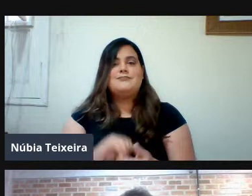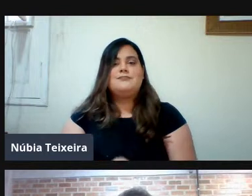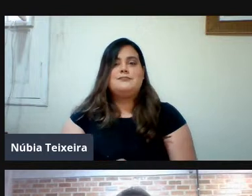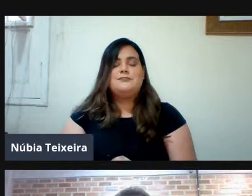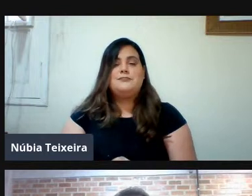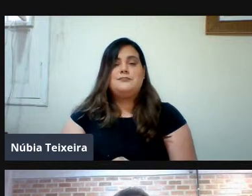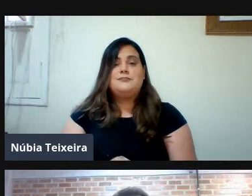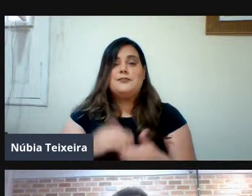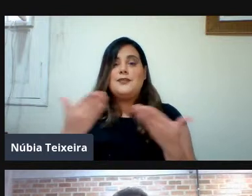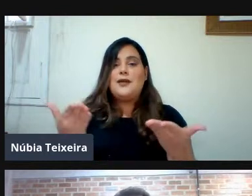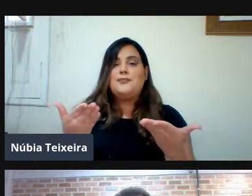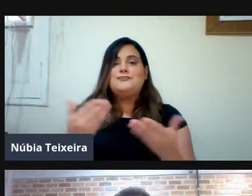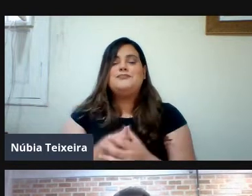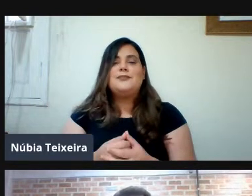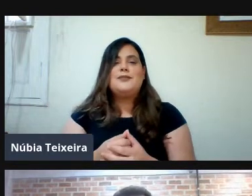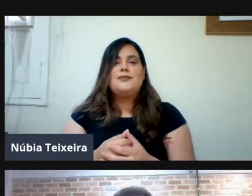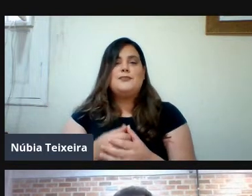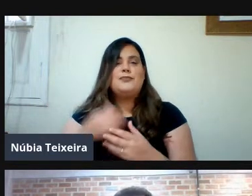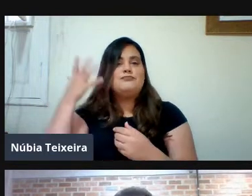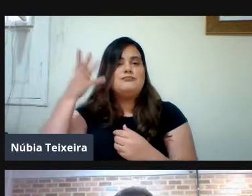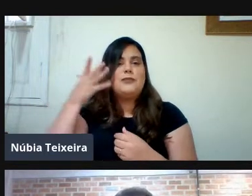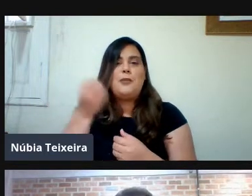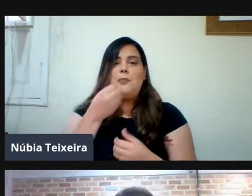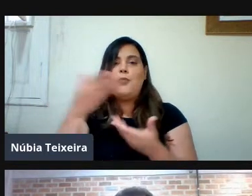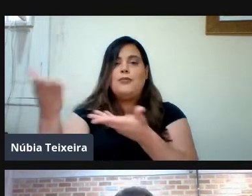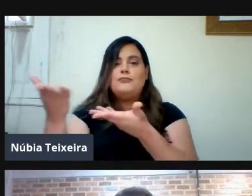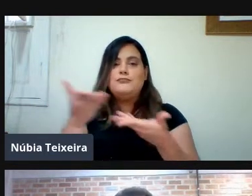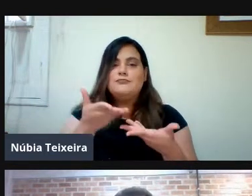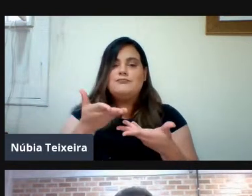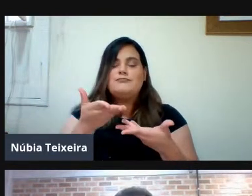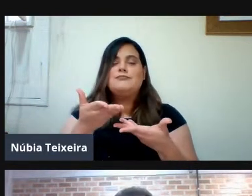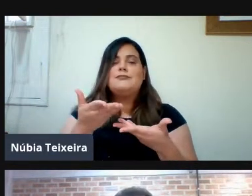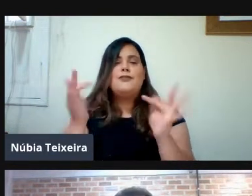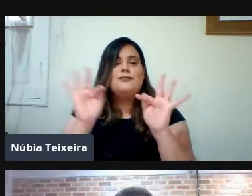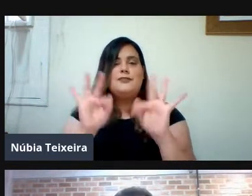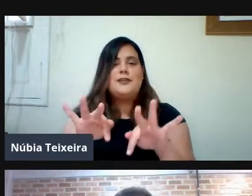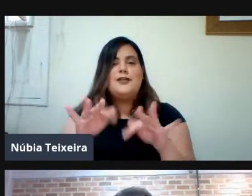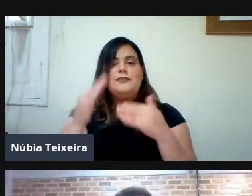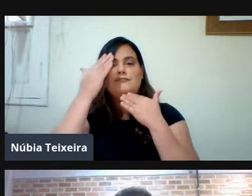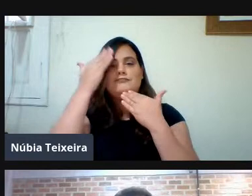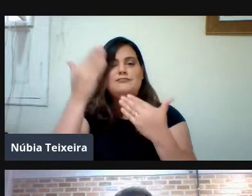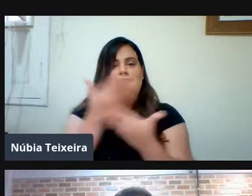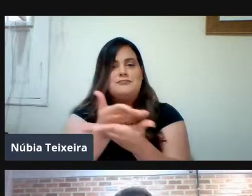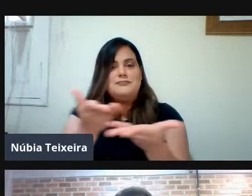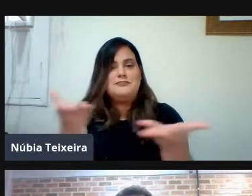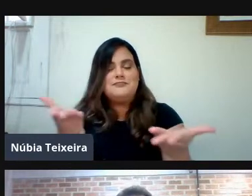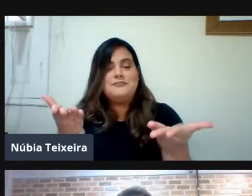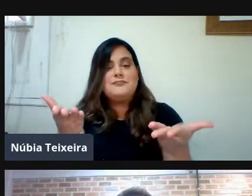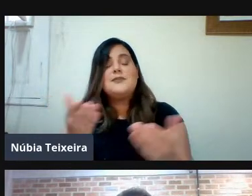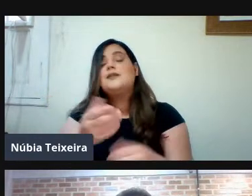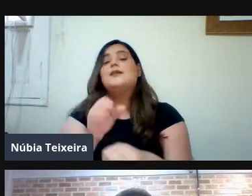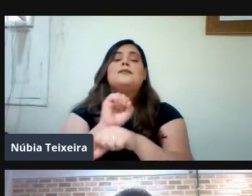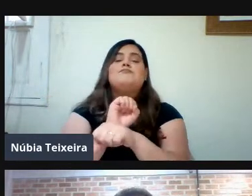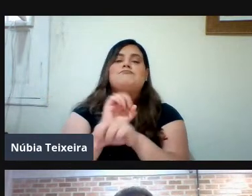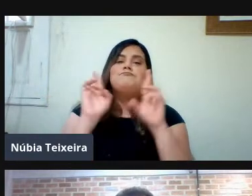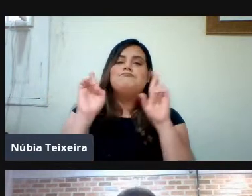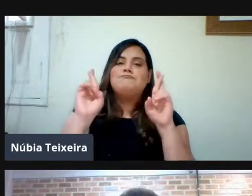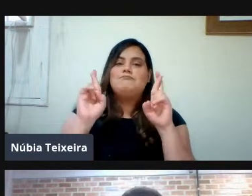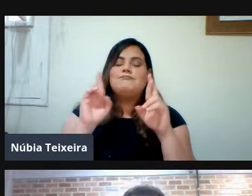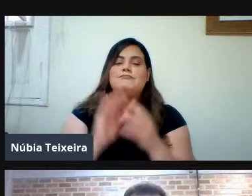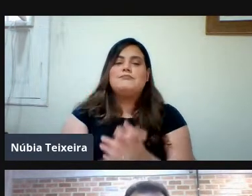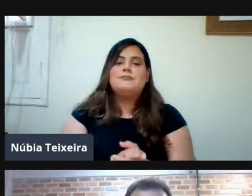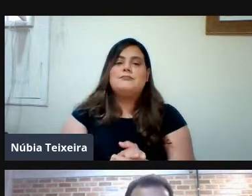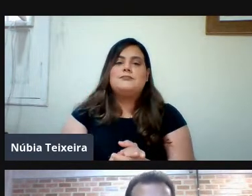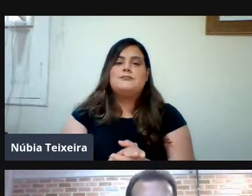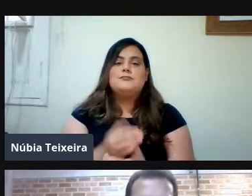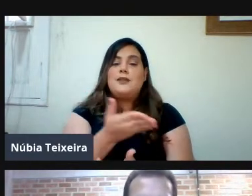palavras De boas-vindas Agradecer mais uma vez A você E esperamos Que vocês Possam Desfrutar